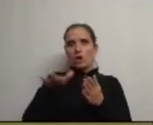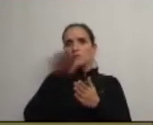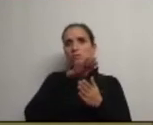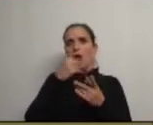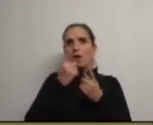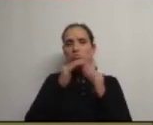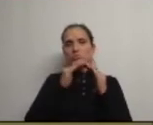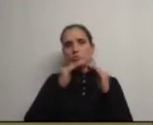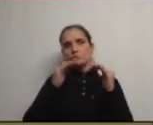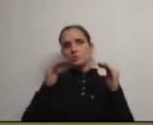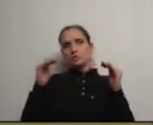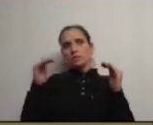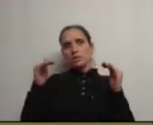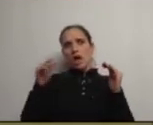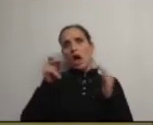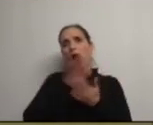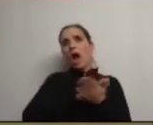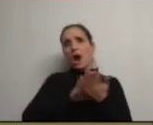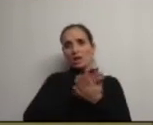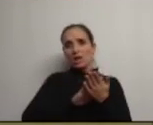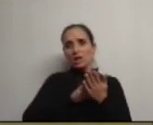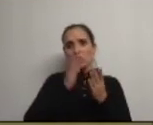instabilidade é na área da educação